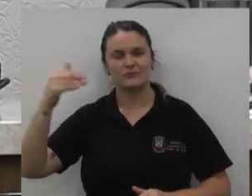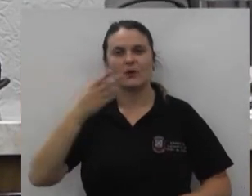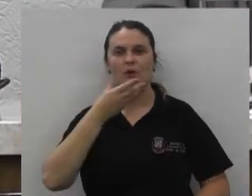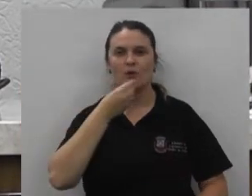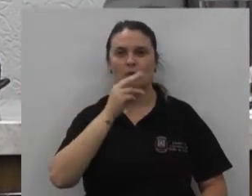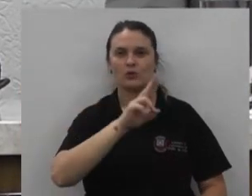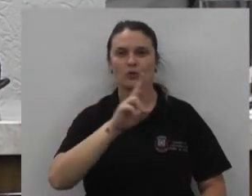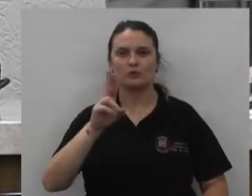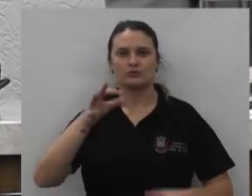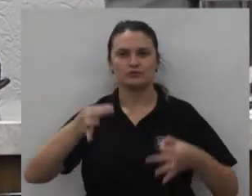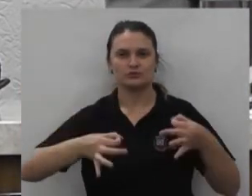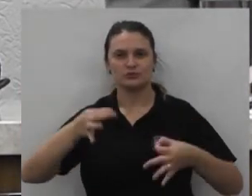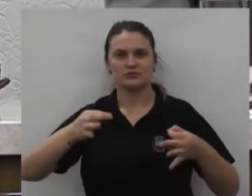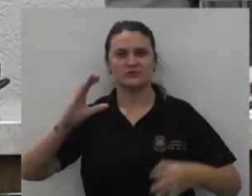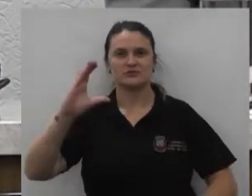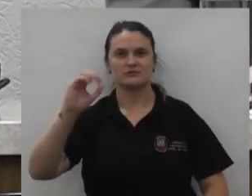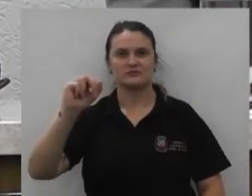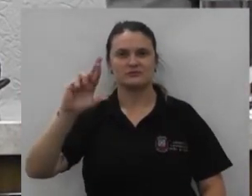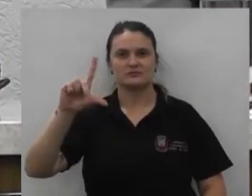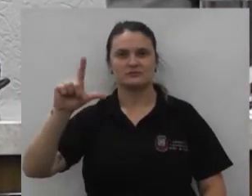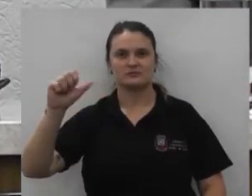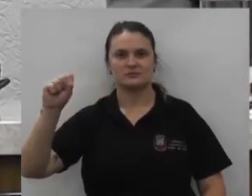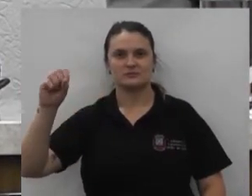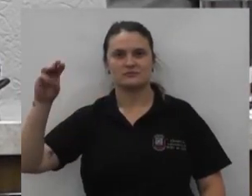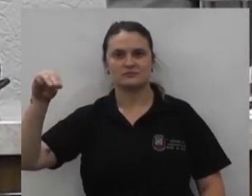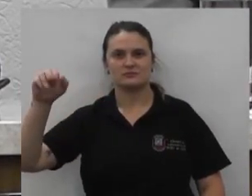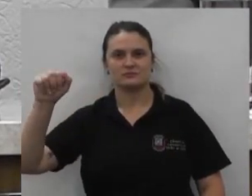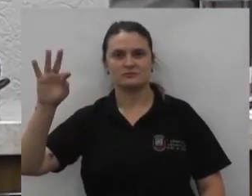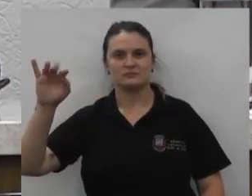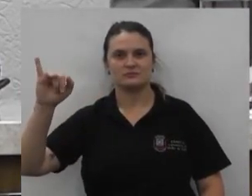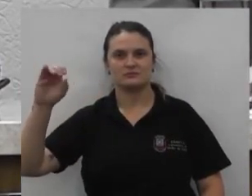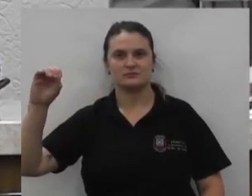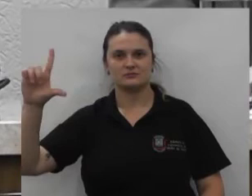vitória ao senhor juiz carlos eduardo machioli